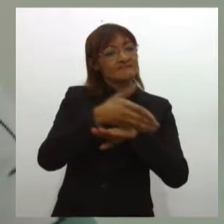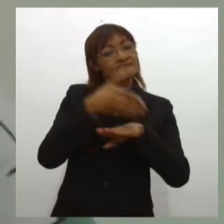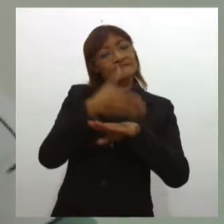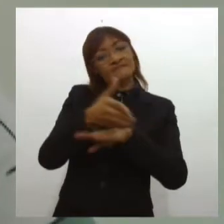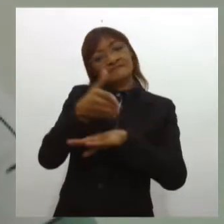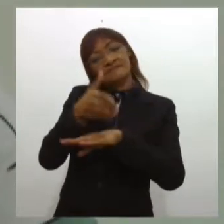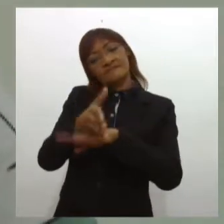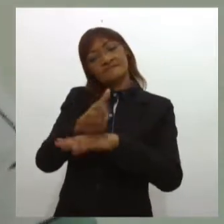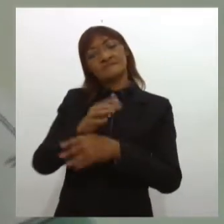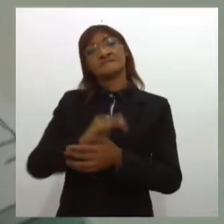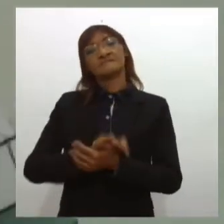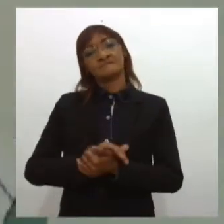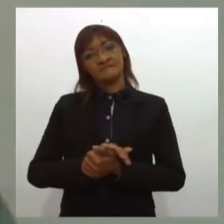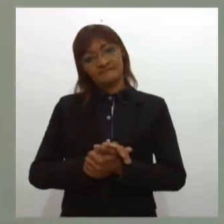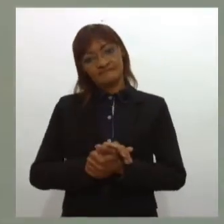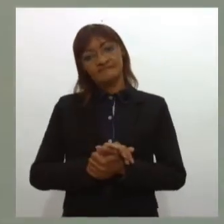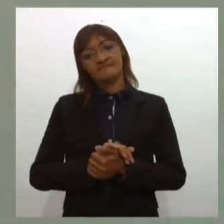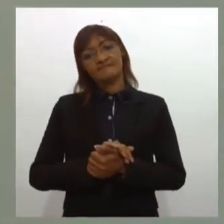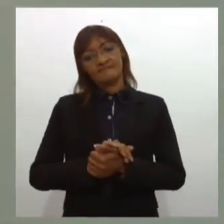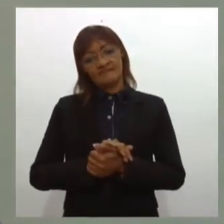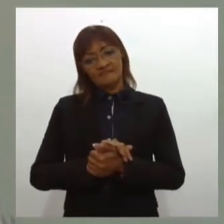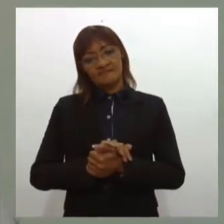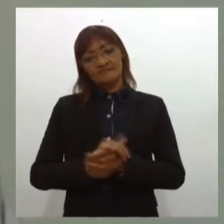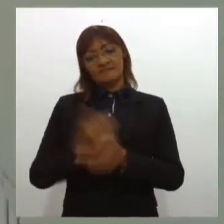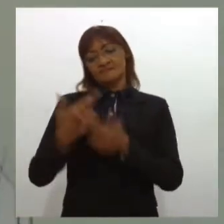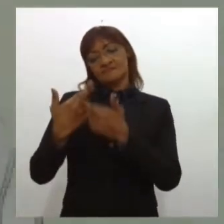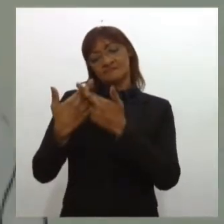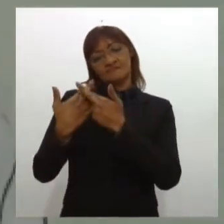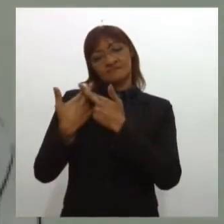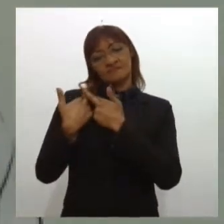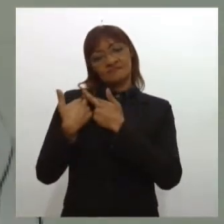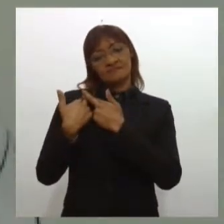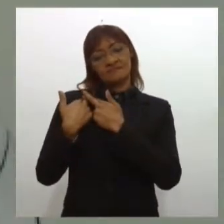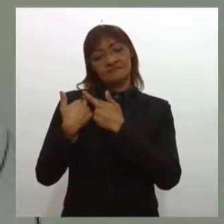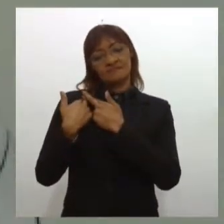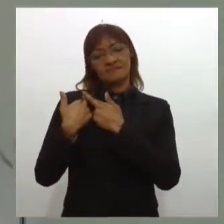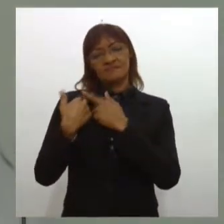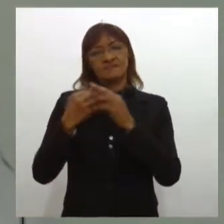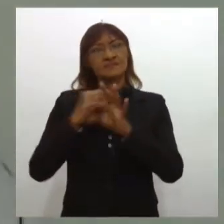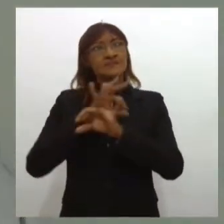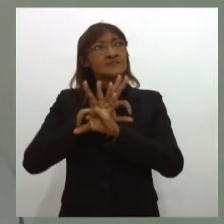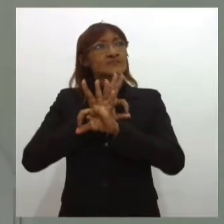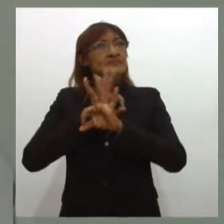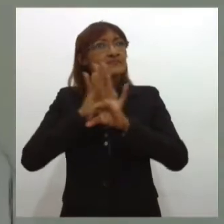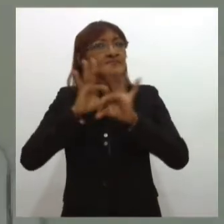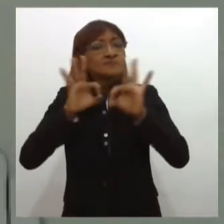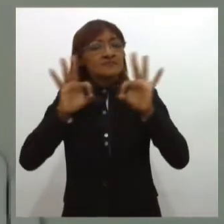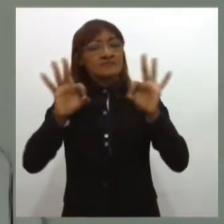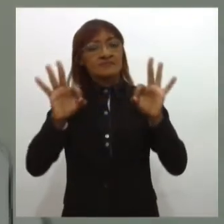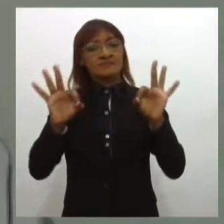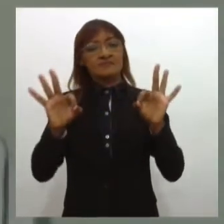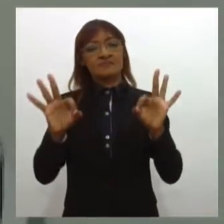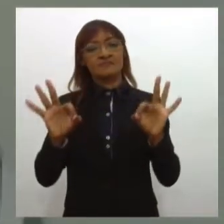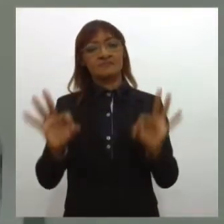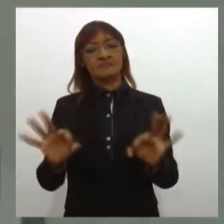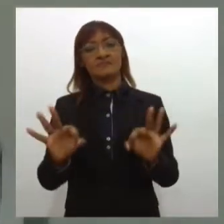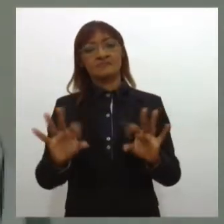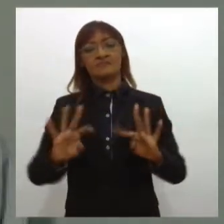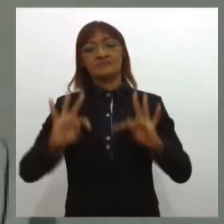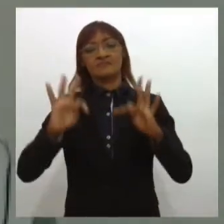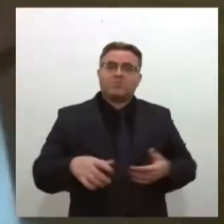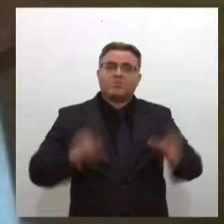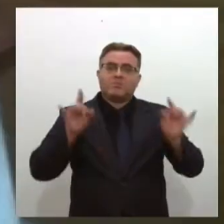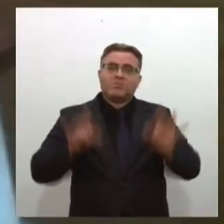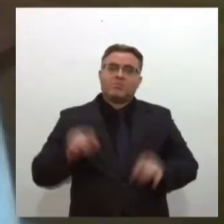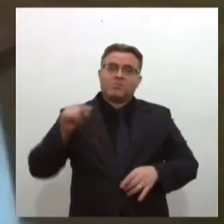alertando que é preciso a criação de um plano de retomada para que os casos não venham a piorar novamente. Já